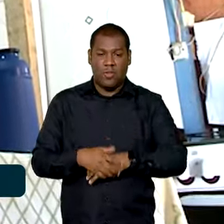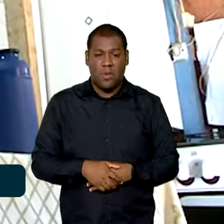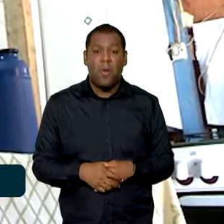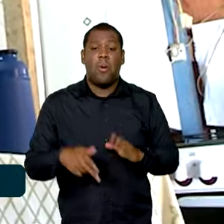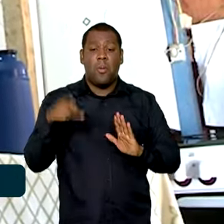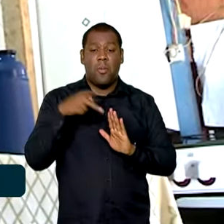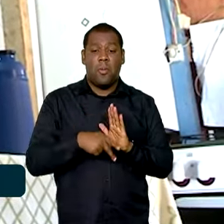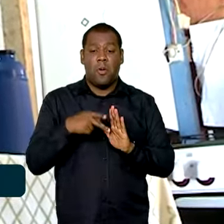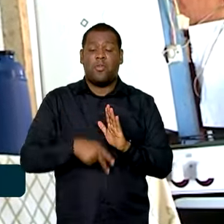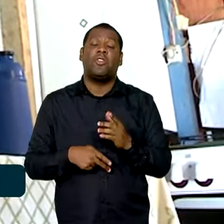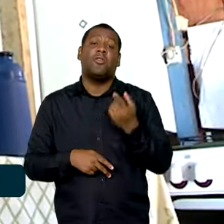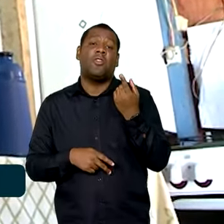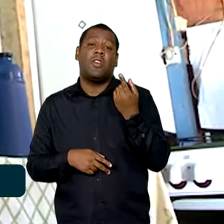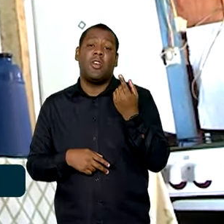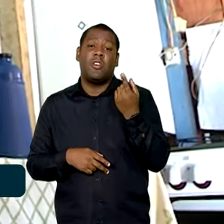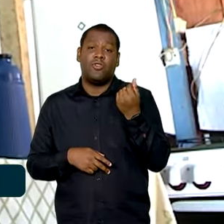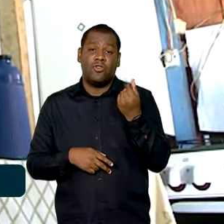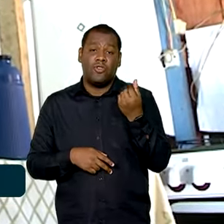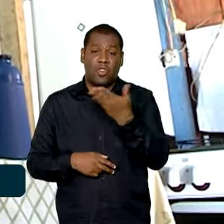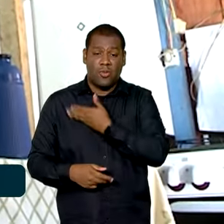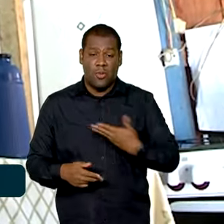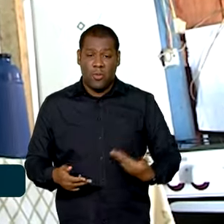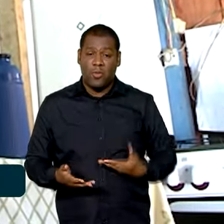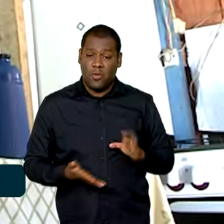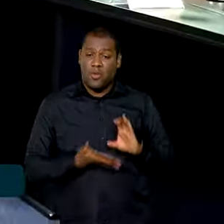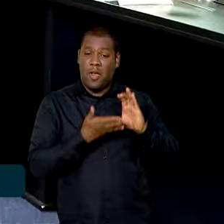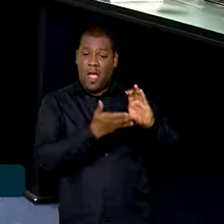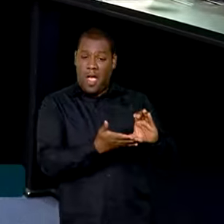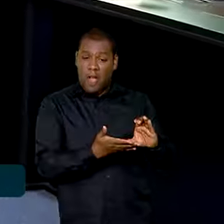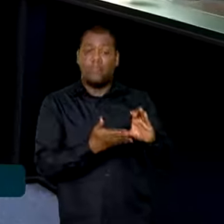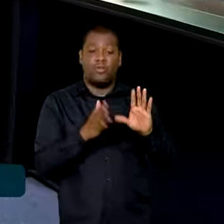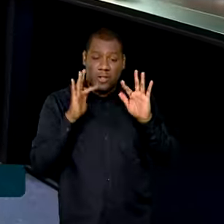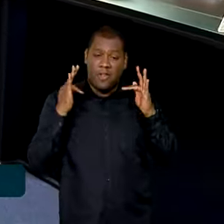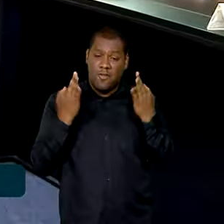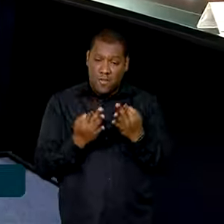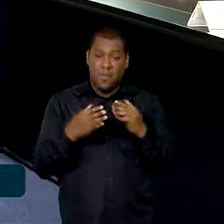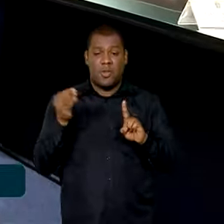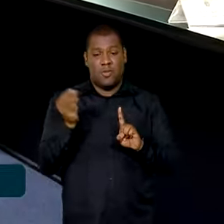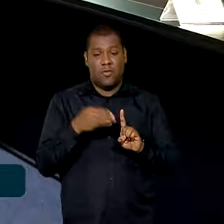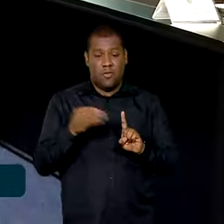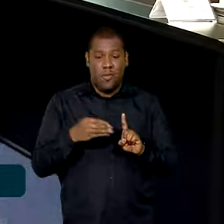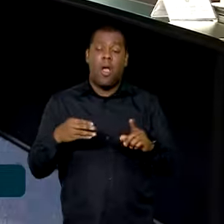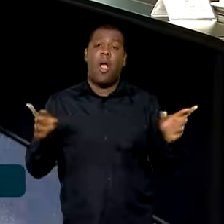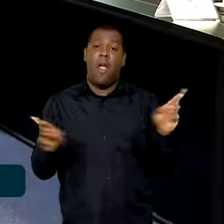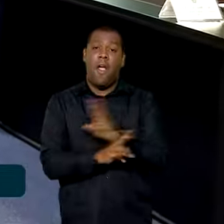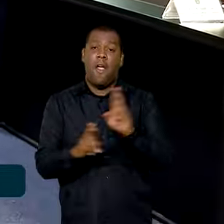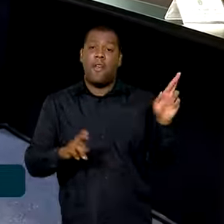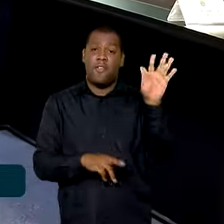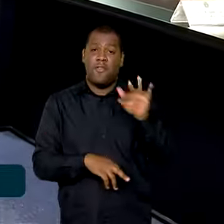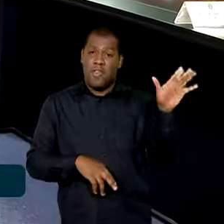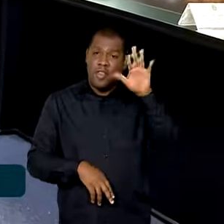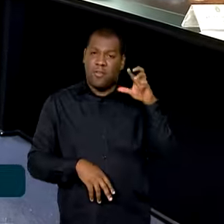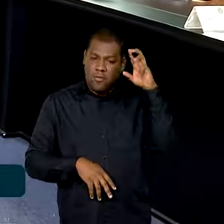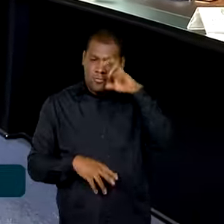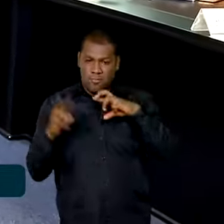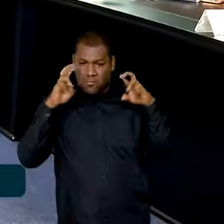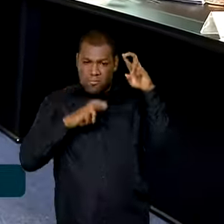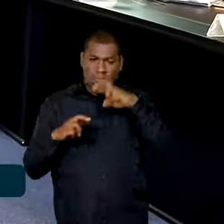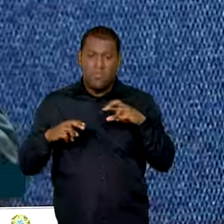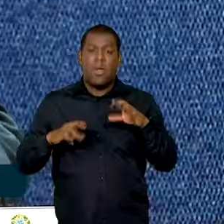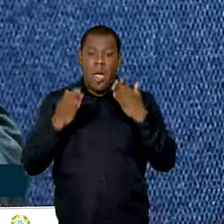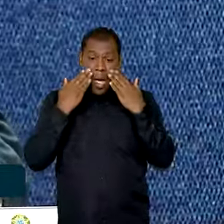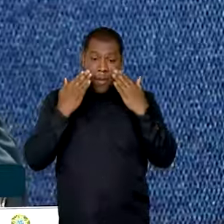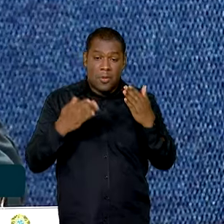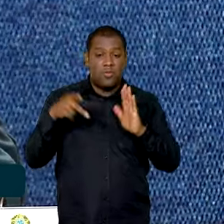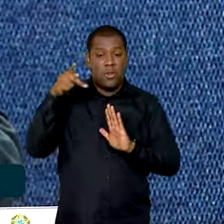garantindo que os recursos cheguem efetivamente a quem mais precisa, a Rede Federal de Fiscalização apresentou um plano de ação para este